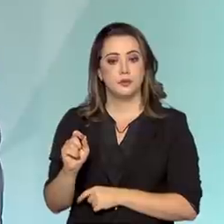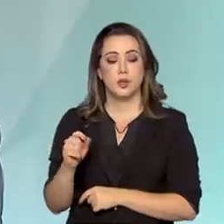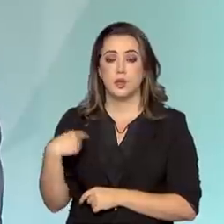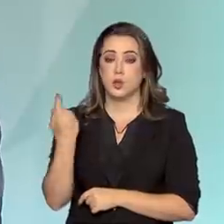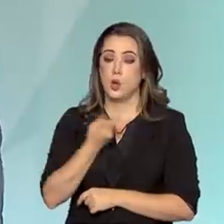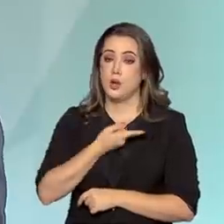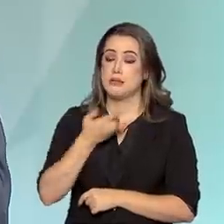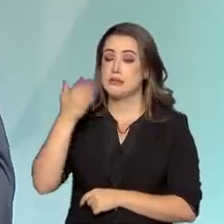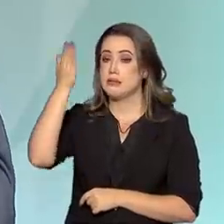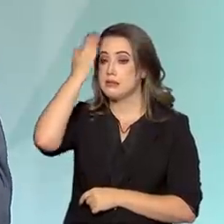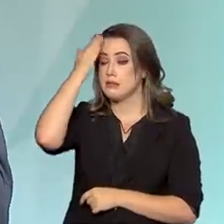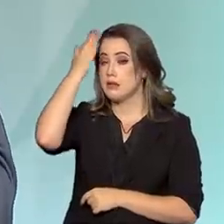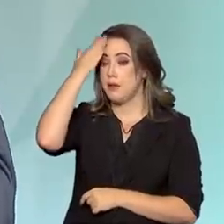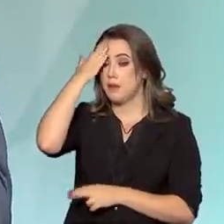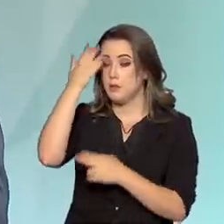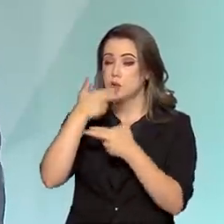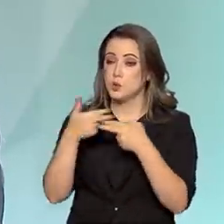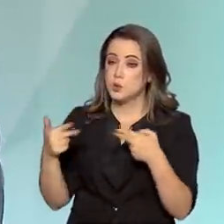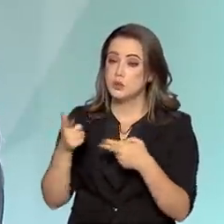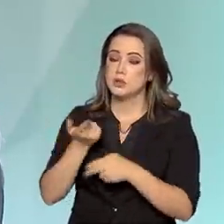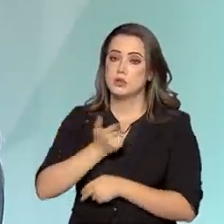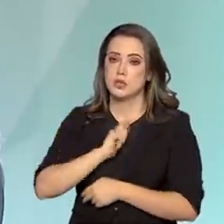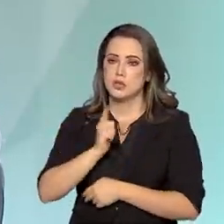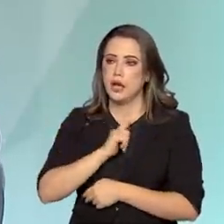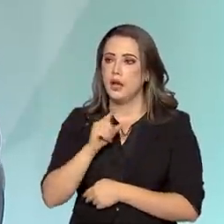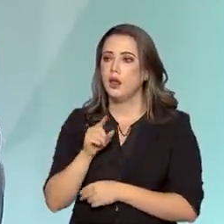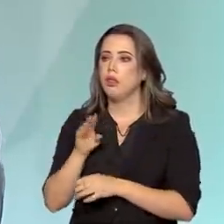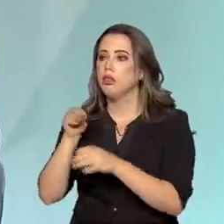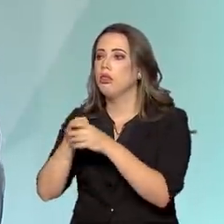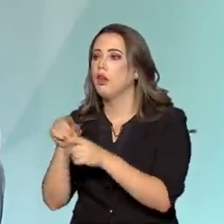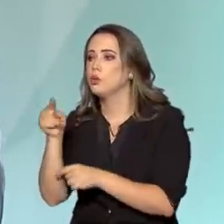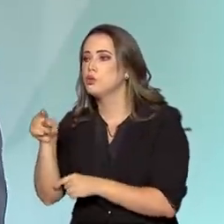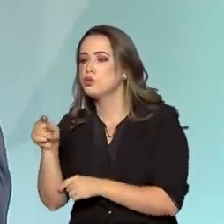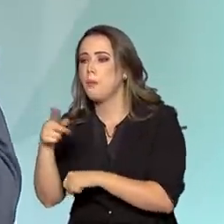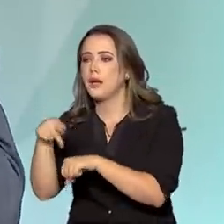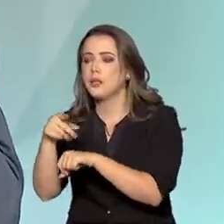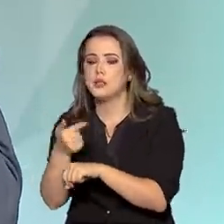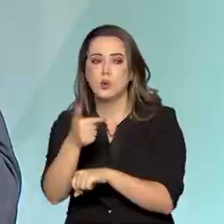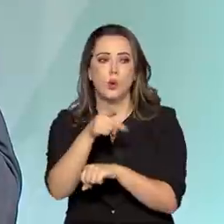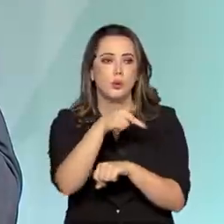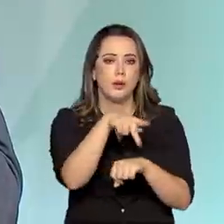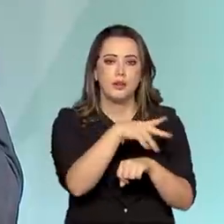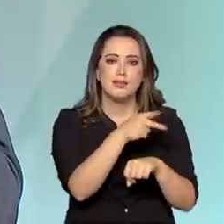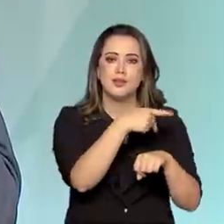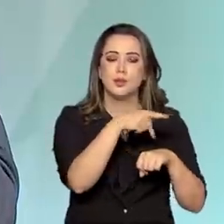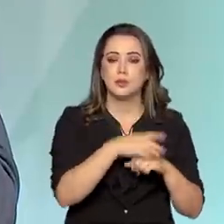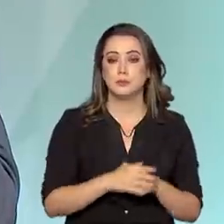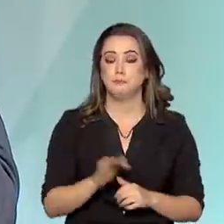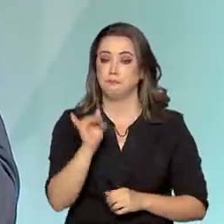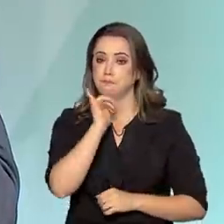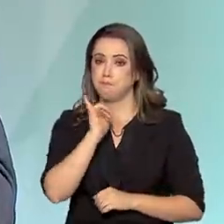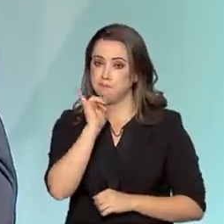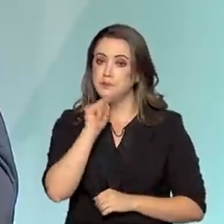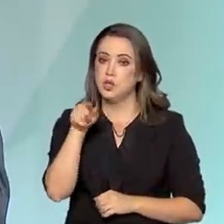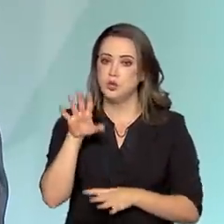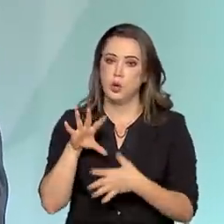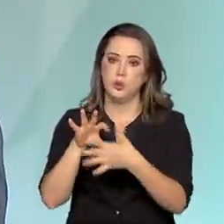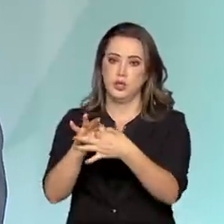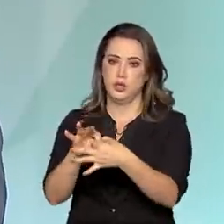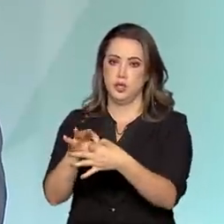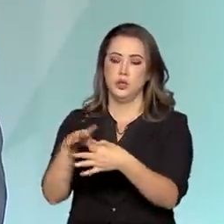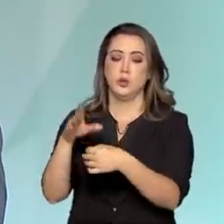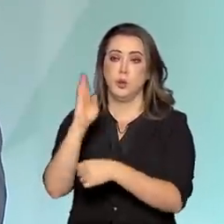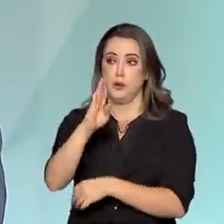conheçamos os itens, os acervos umas das outras. Por exemplo, eu já fiz uma parceria com a Biblioteca da Argentina, porque existem